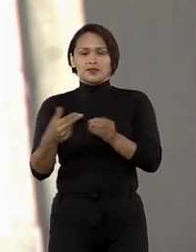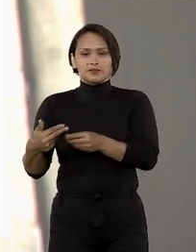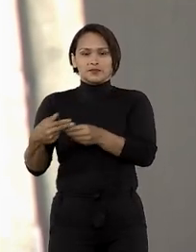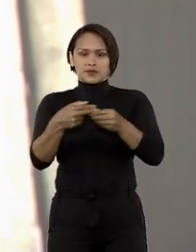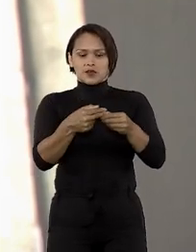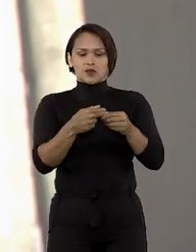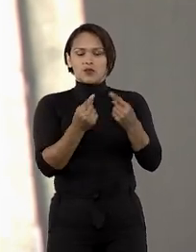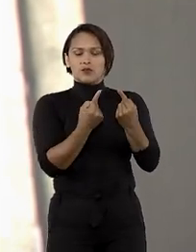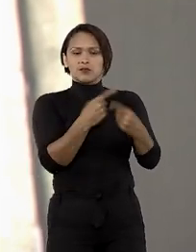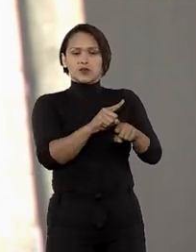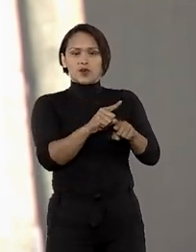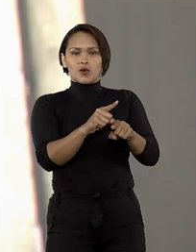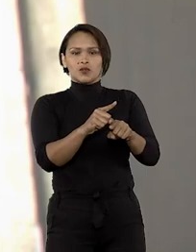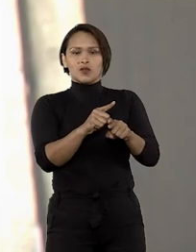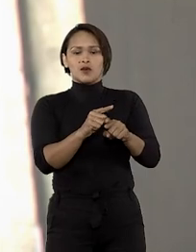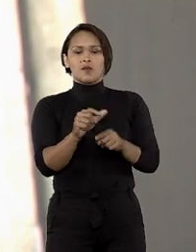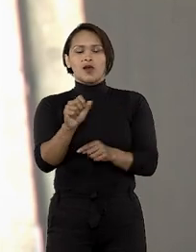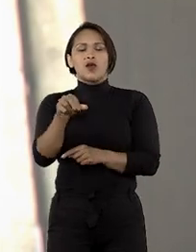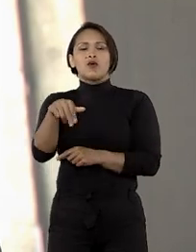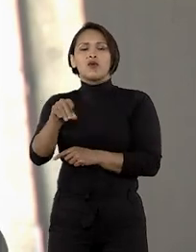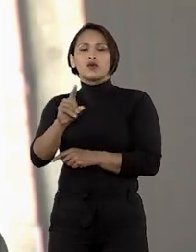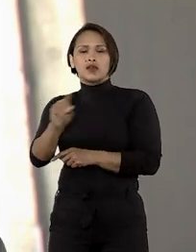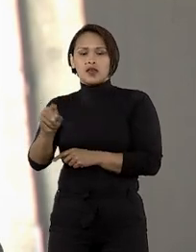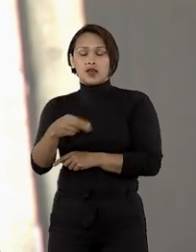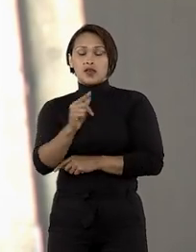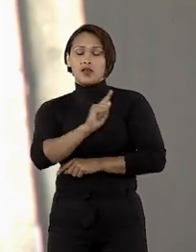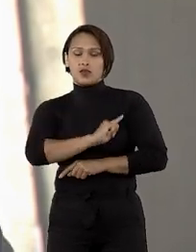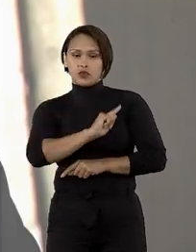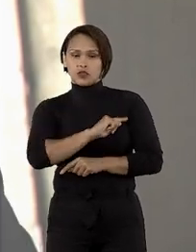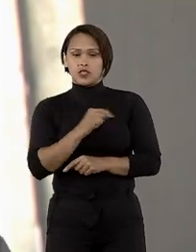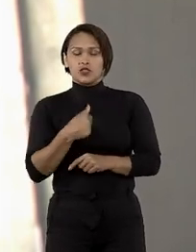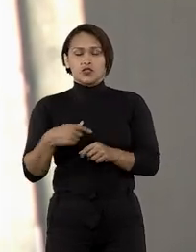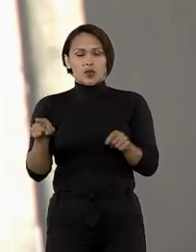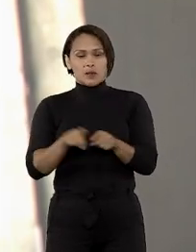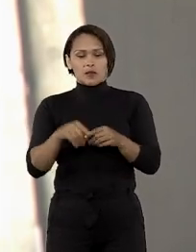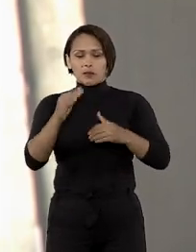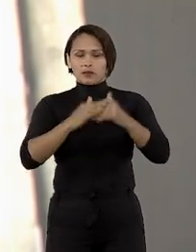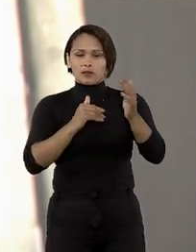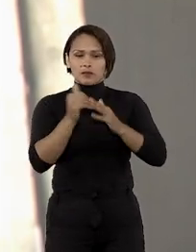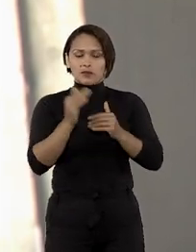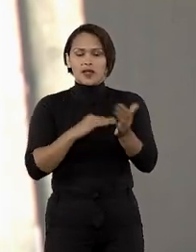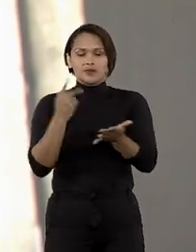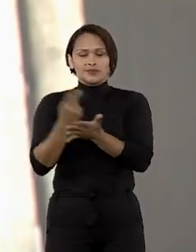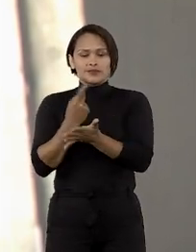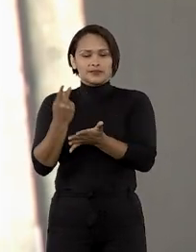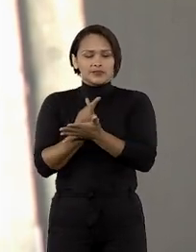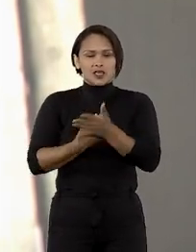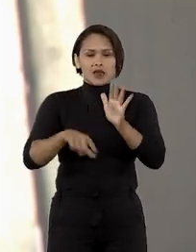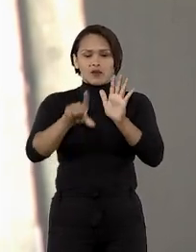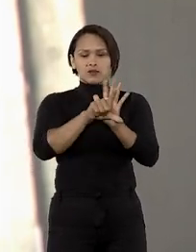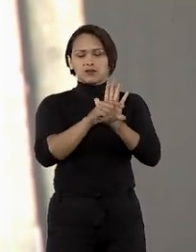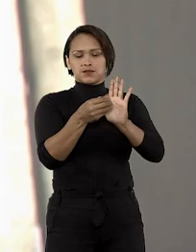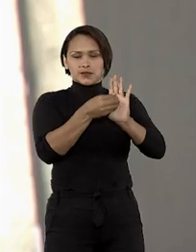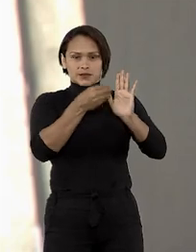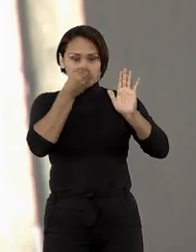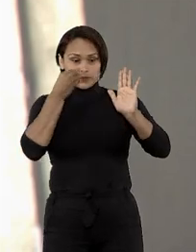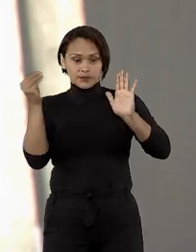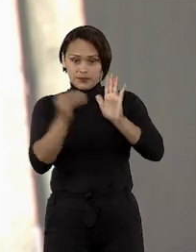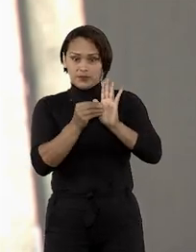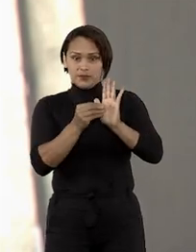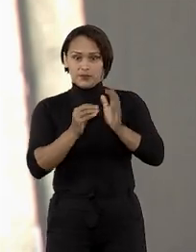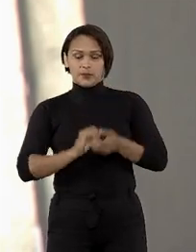contra uma organização não governamental e o gestor dela por suposta prática de atos que violam a lei de improbidade